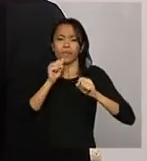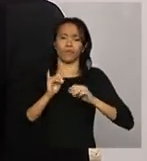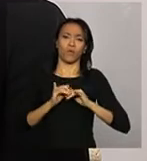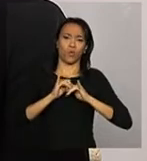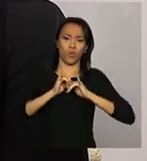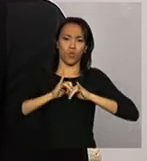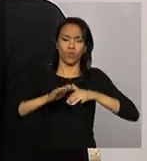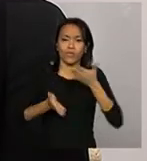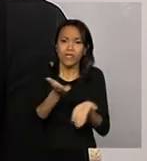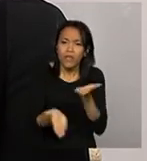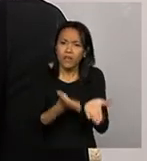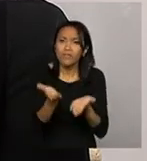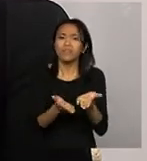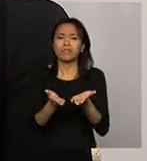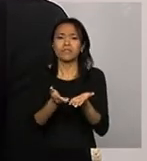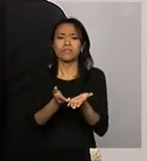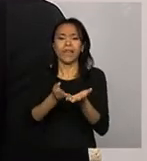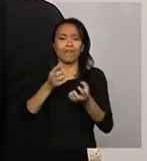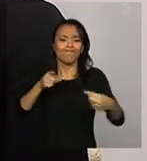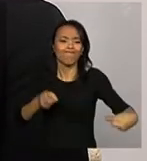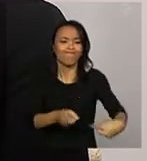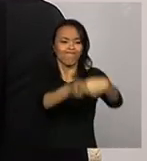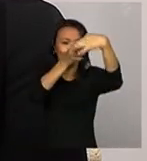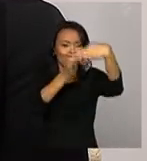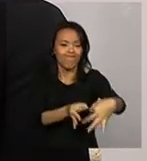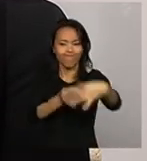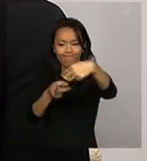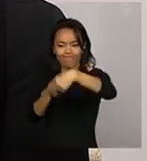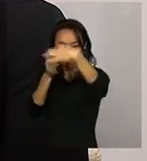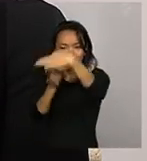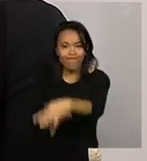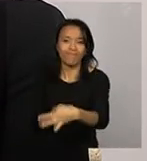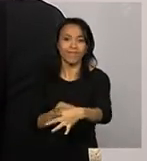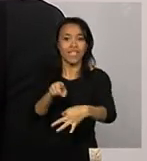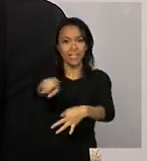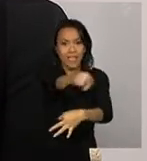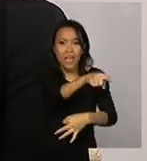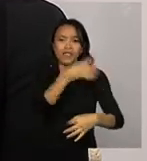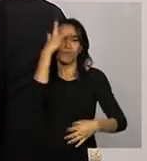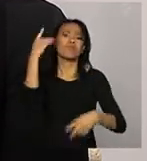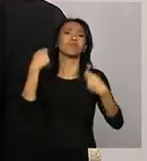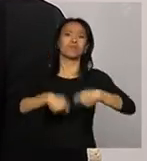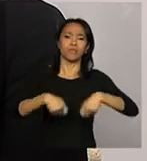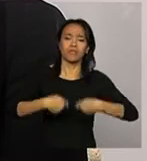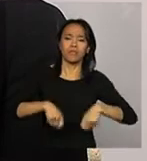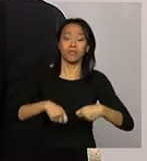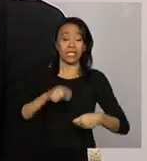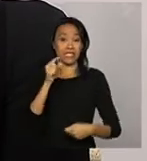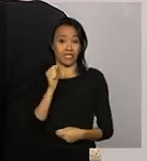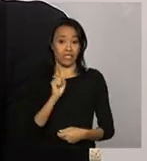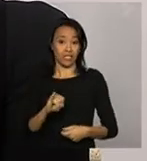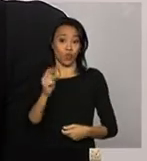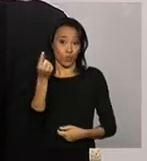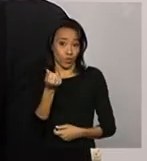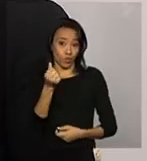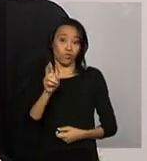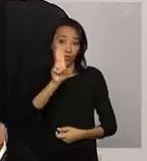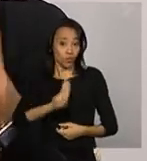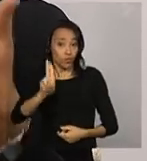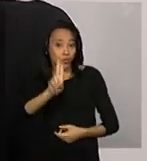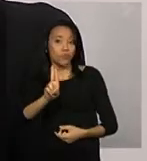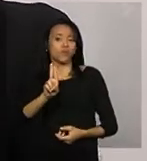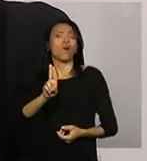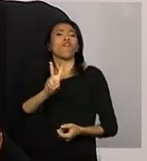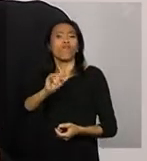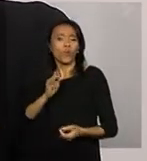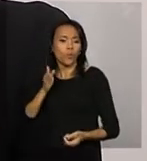efetivamente, sendo prestados da forma que o usuário necessita. Aquele recurso, ele foi prestado, ele